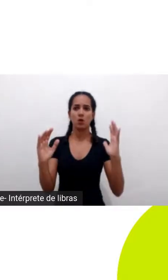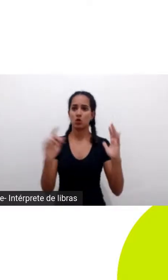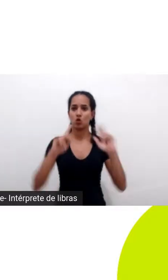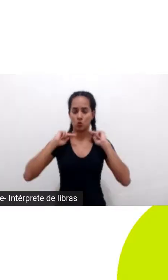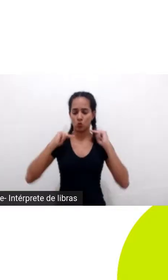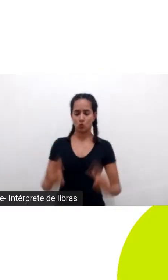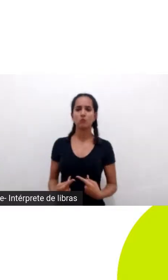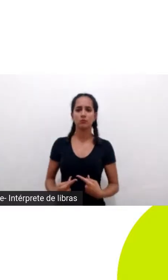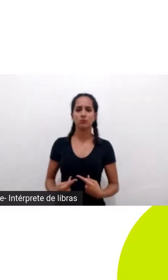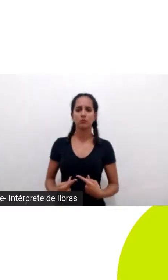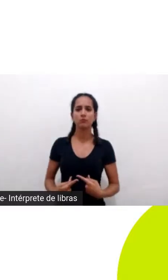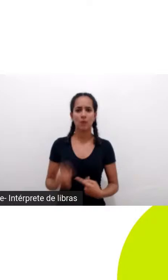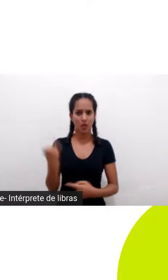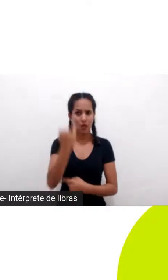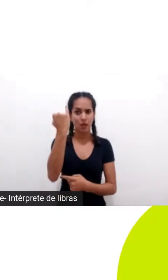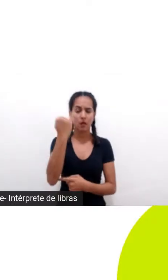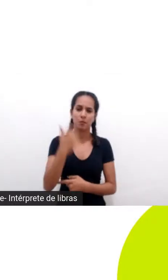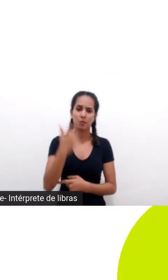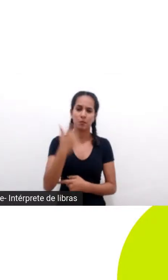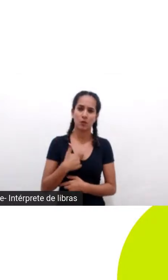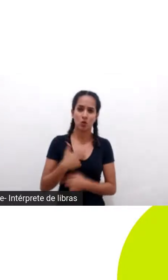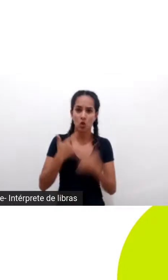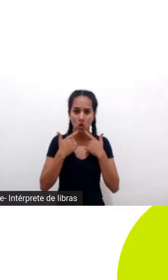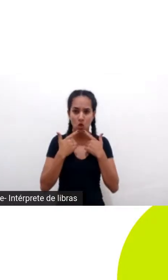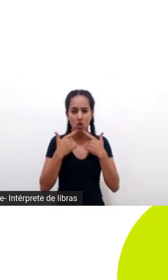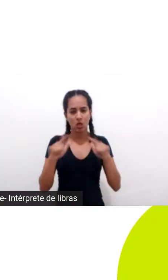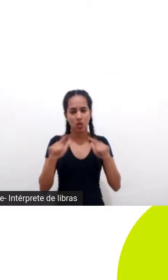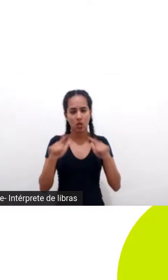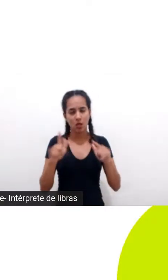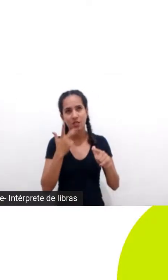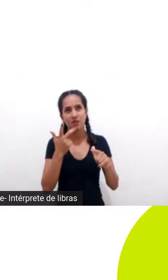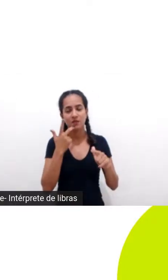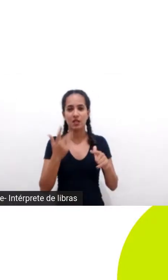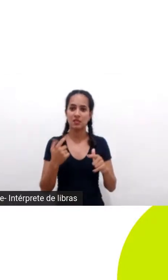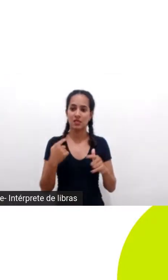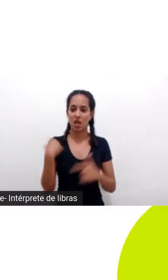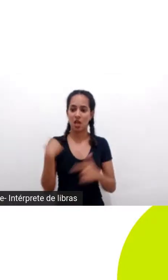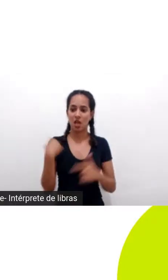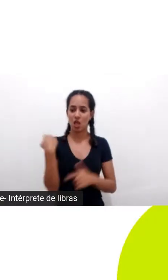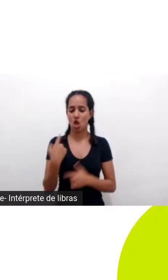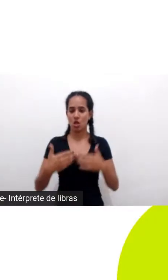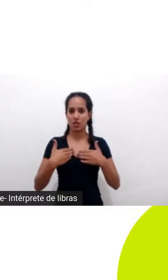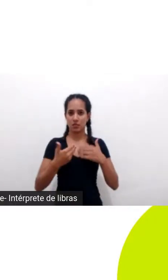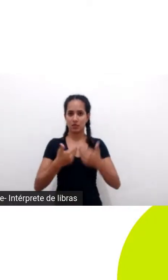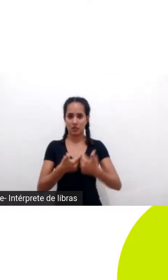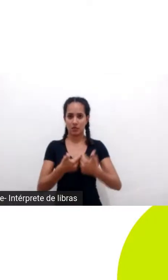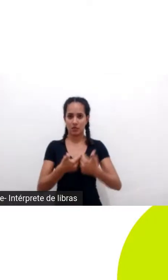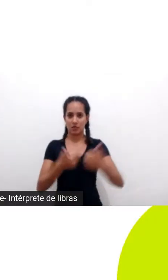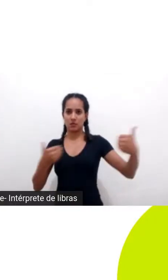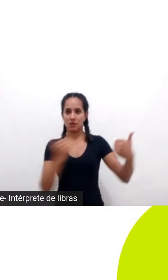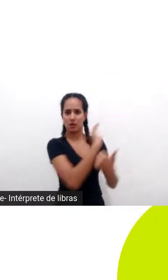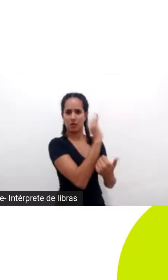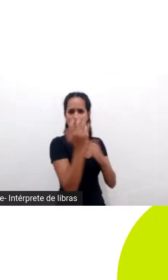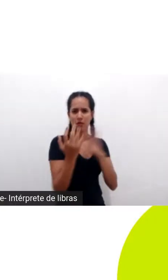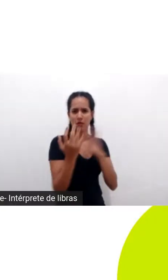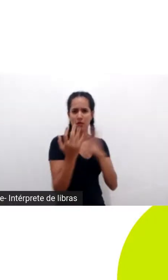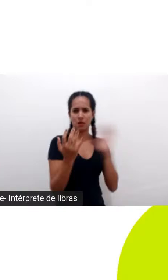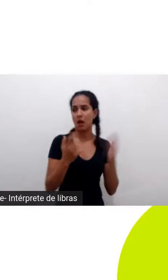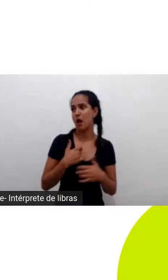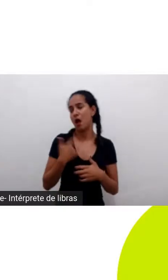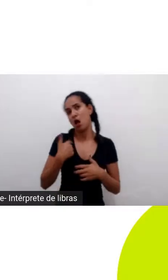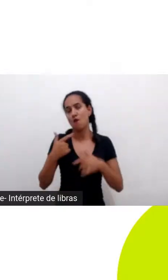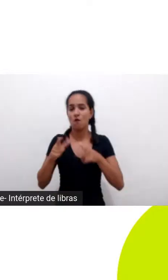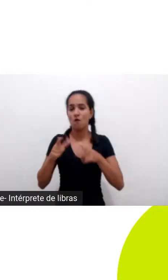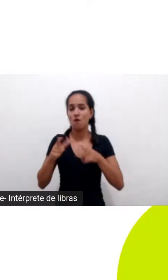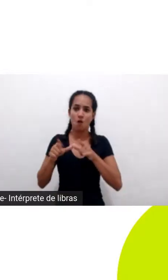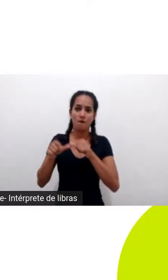gente tem na nossa linguagem a gente tem a tendência a se separar do restante da natureza vou dar um exemplo muito banal ah, nesse fim de semana eu vou viajar eu vou ficar perto da